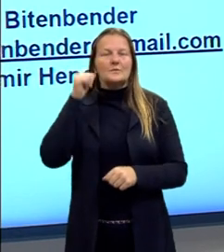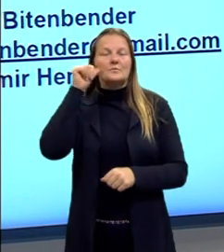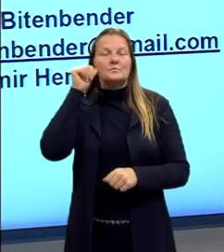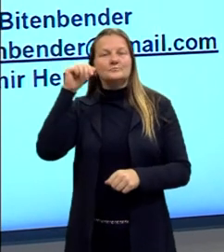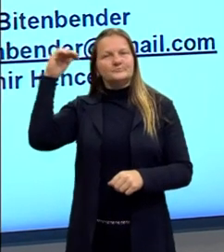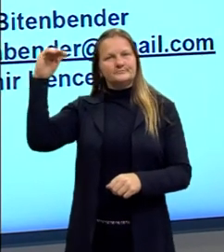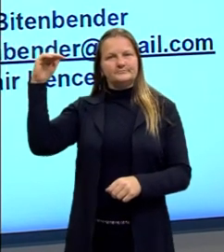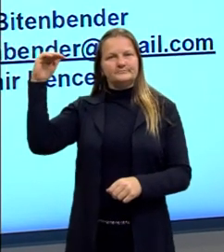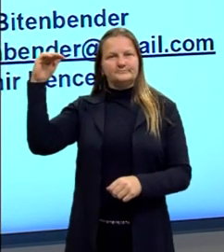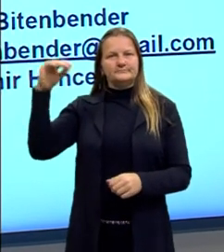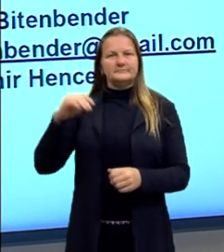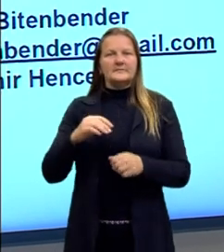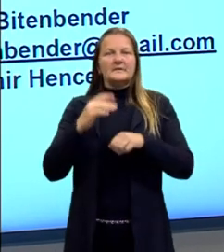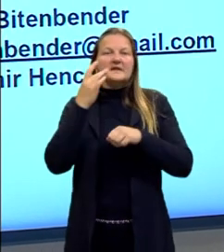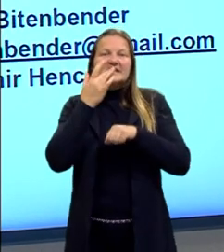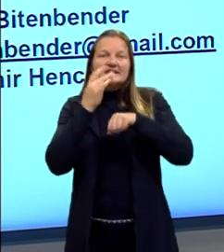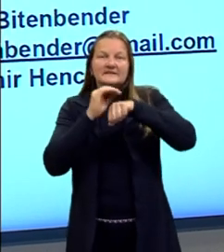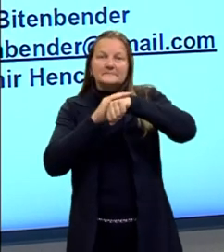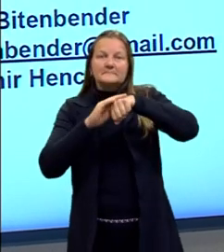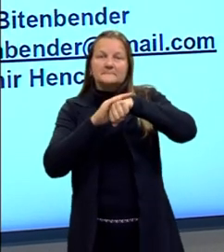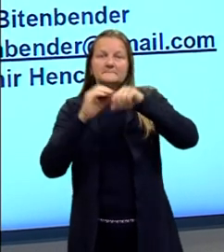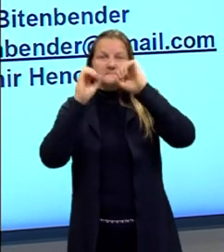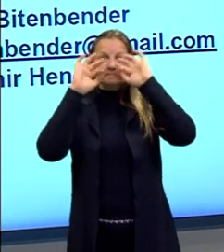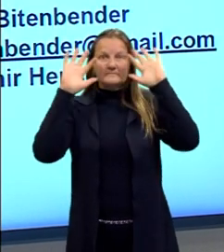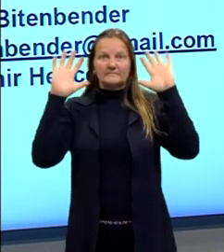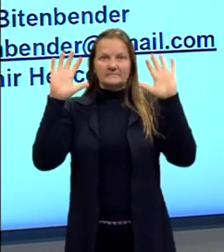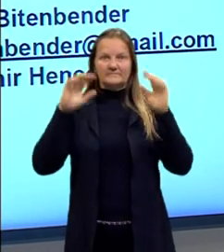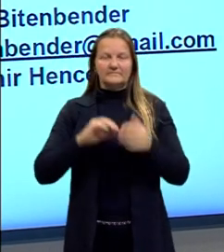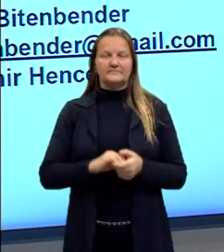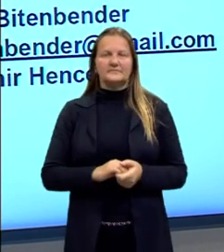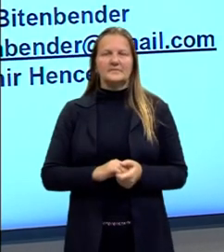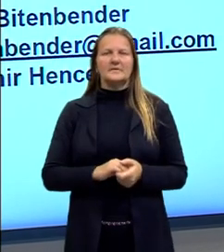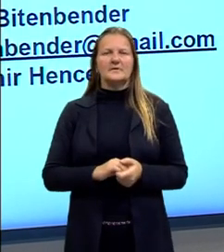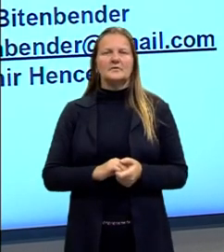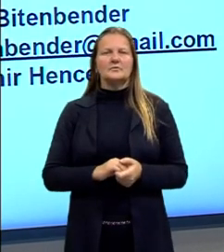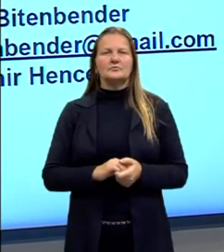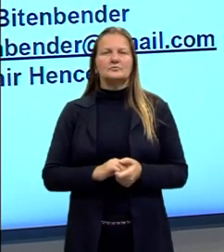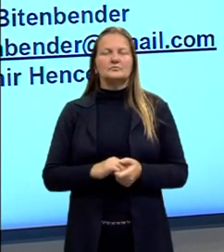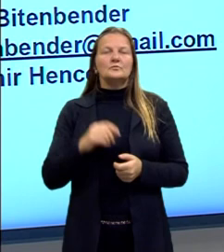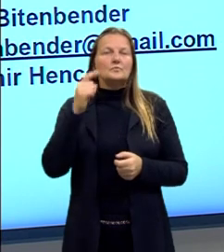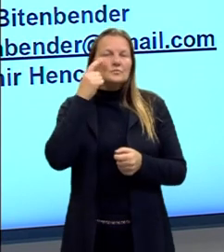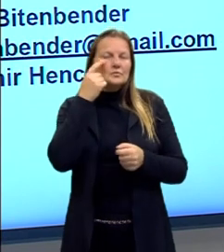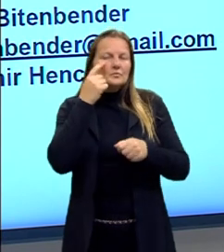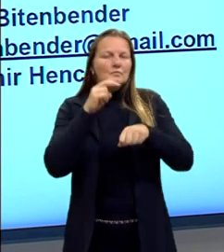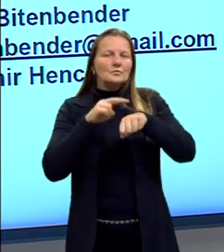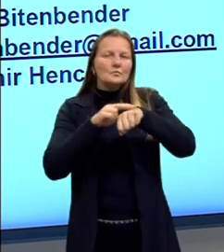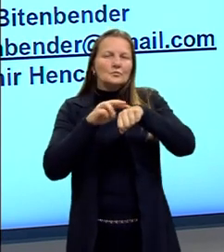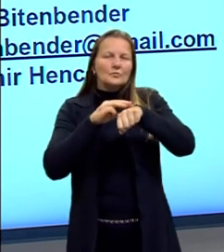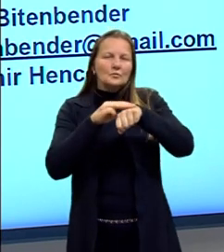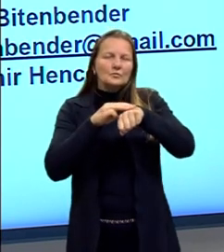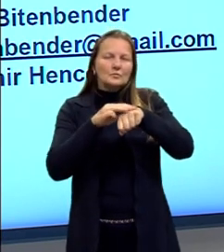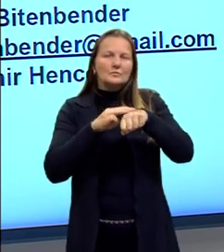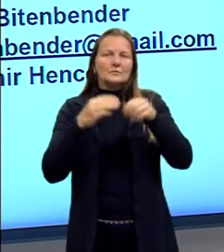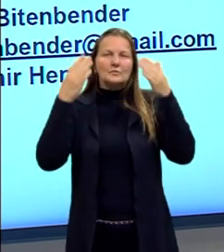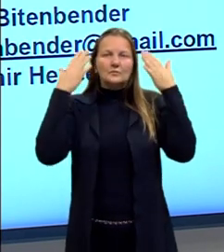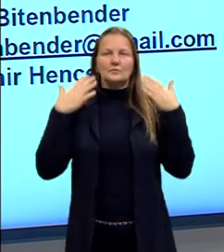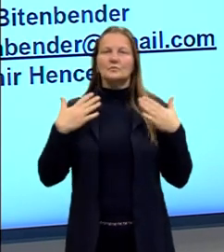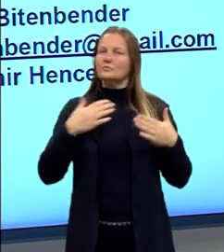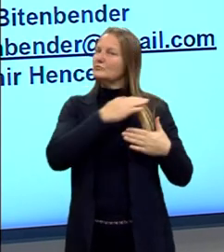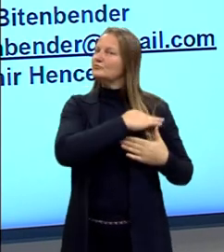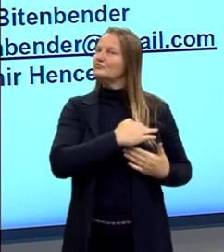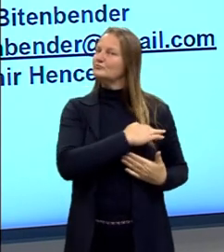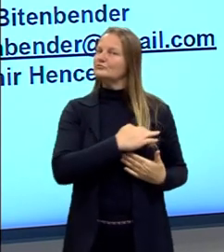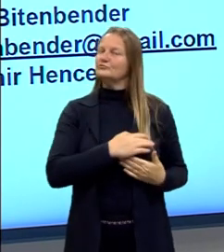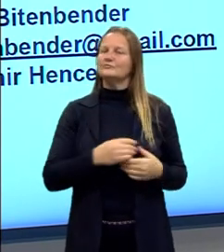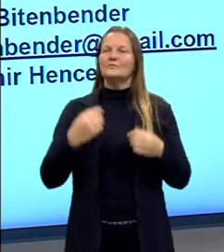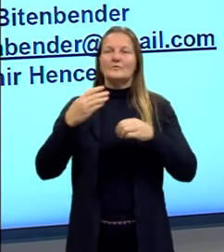mediana, pele clara, cabelos e olhos castanhos. Eu estou usando hoje os cabelos soltos, a camiseta do